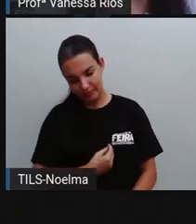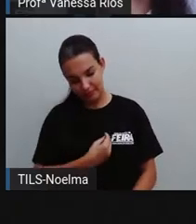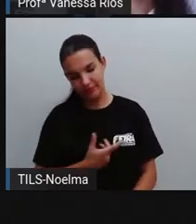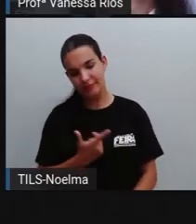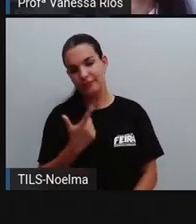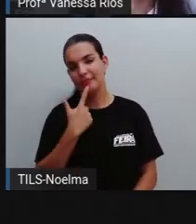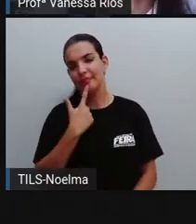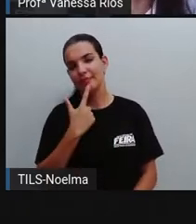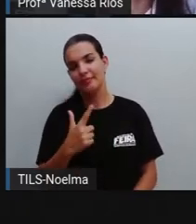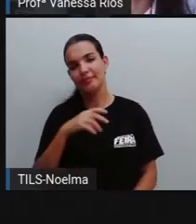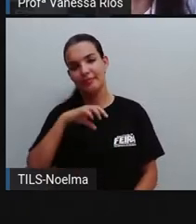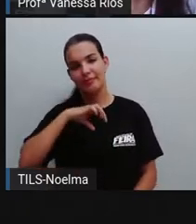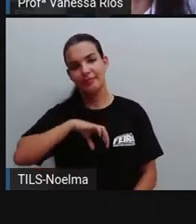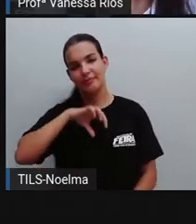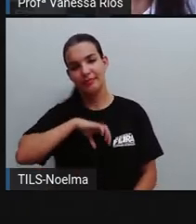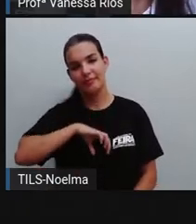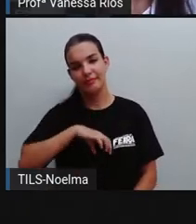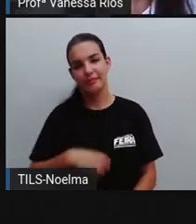na língua.